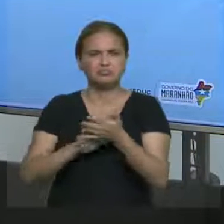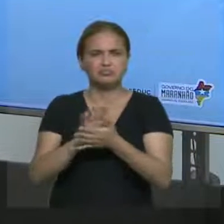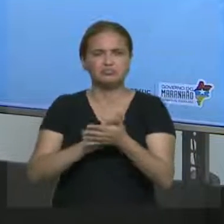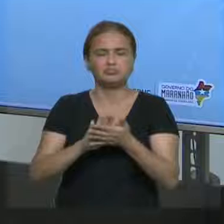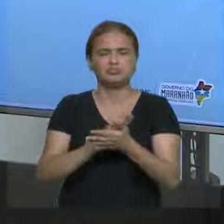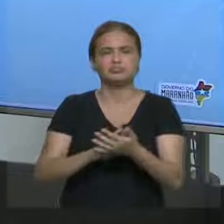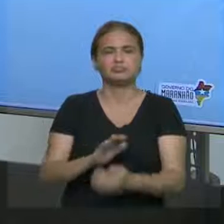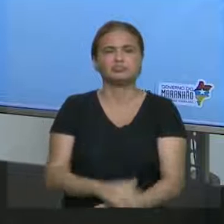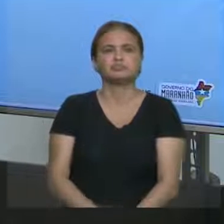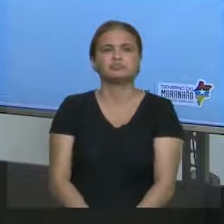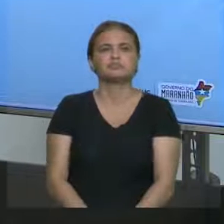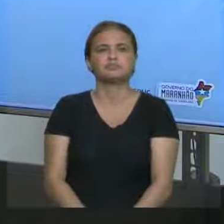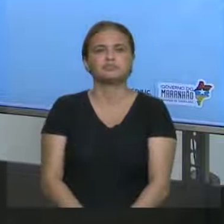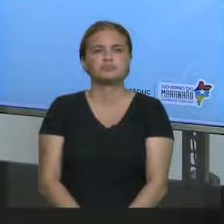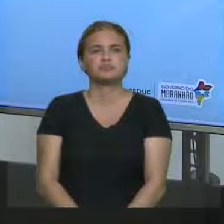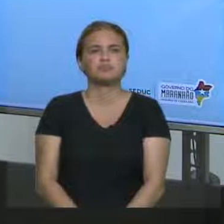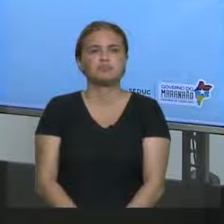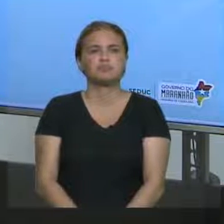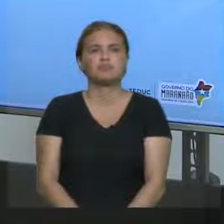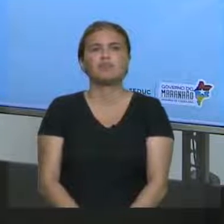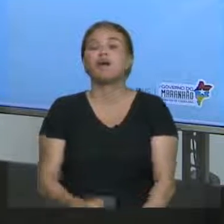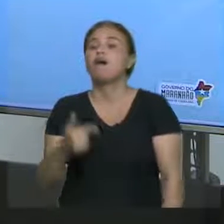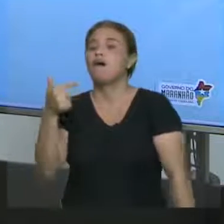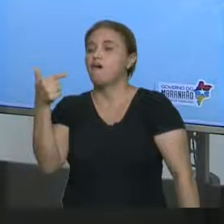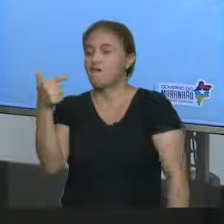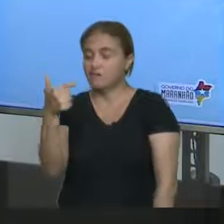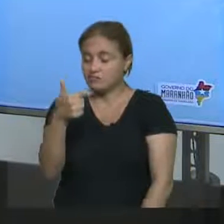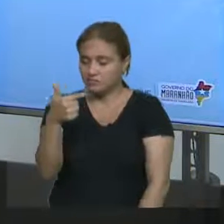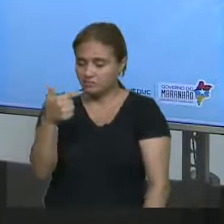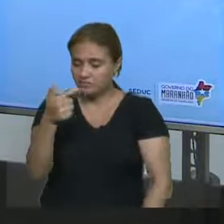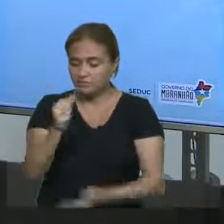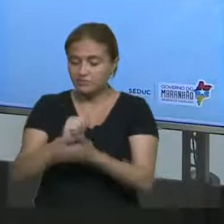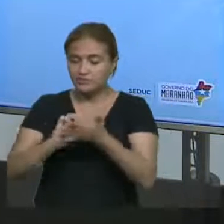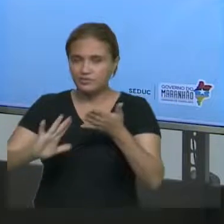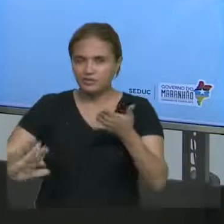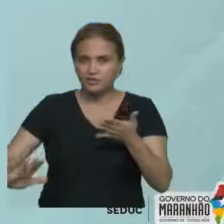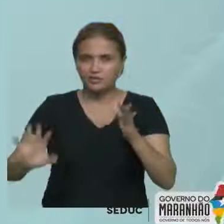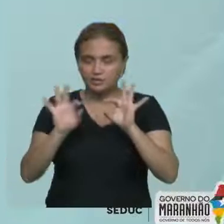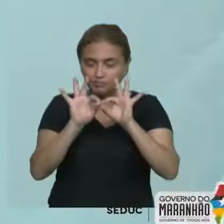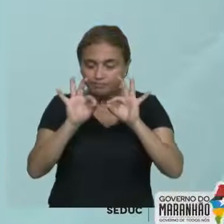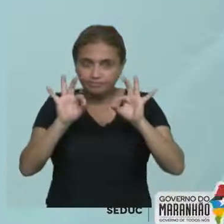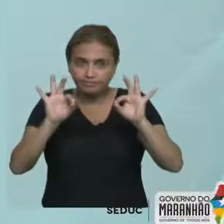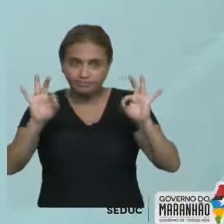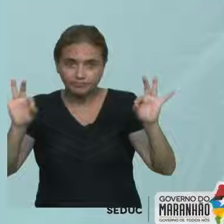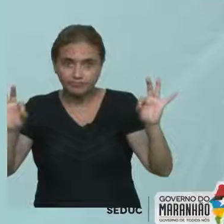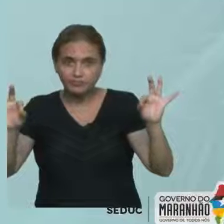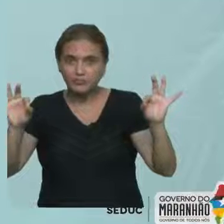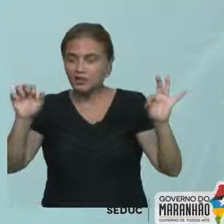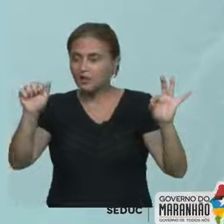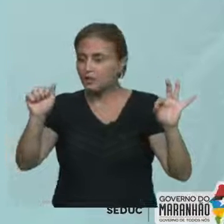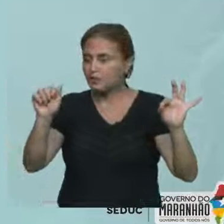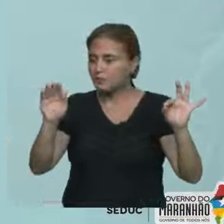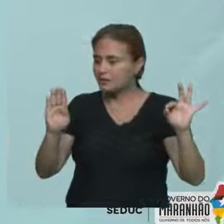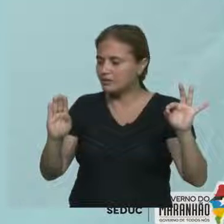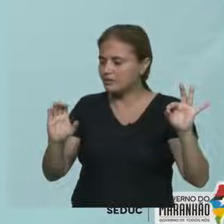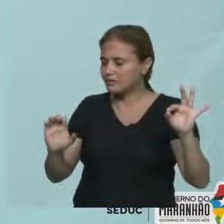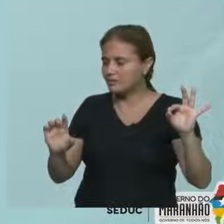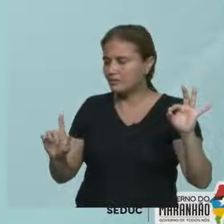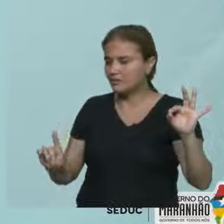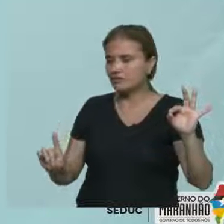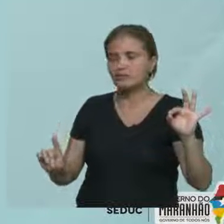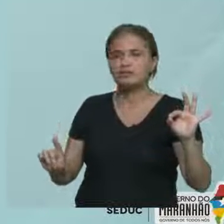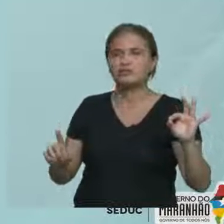smoke. Yes. Acertaram? Vamos ver. Number two. We go to school on Sundays. Então,